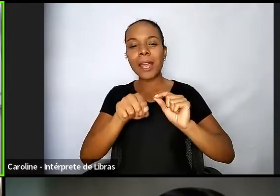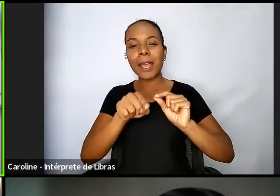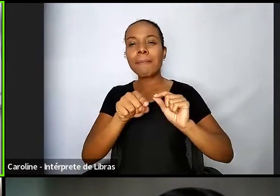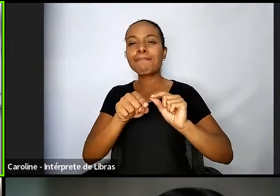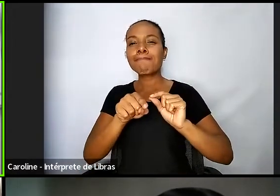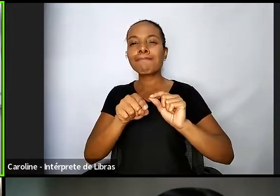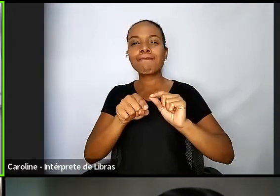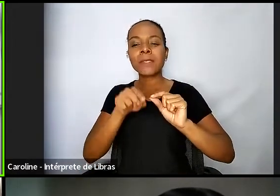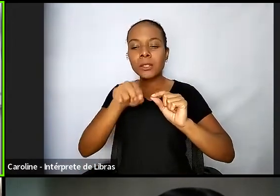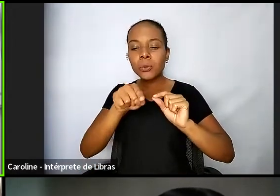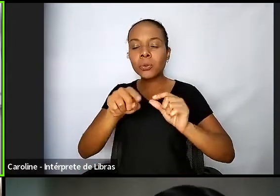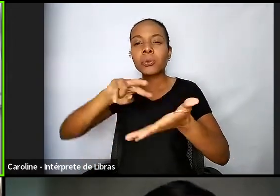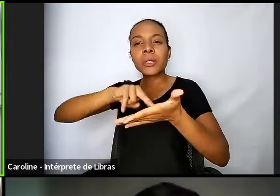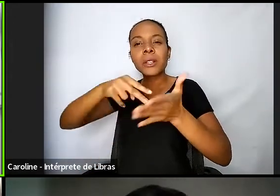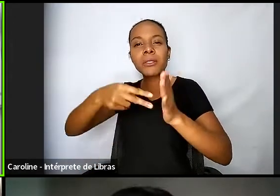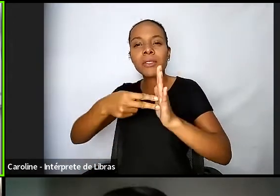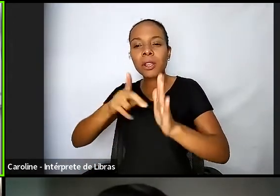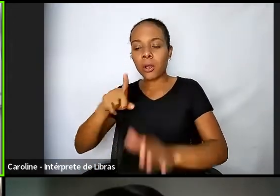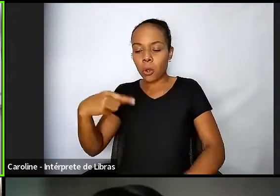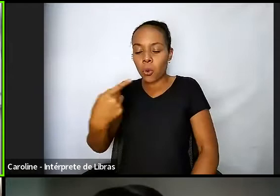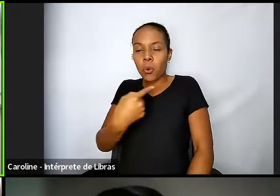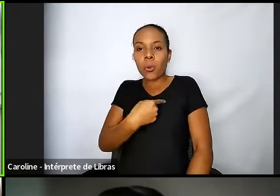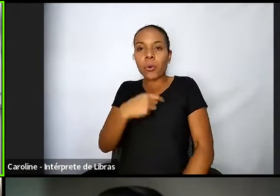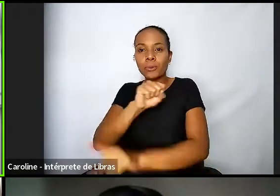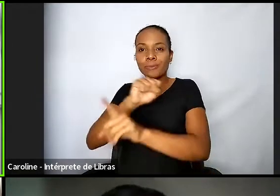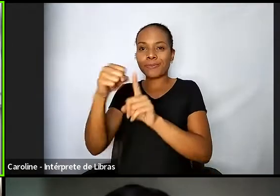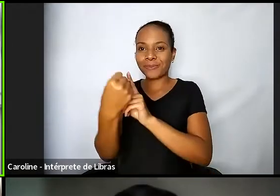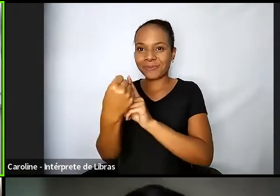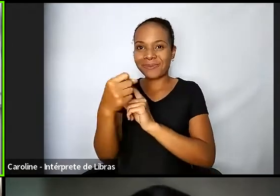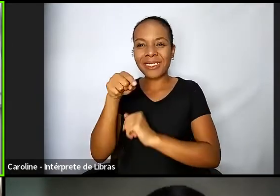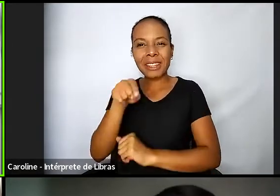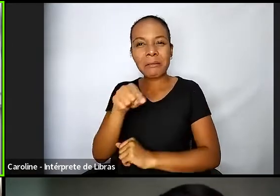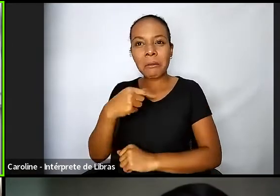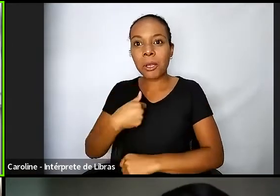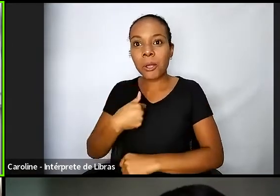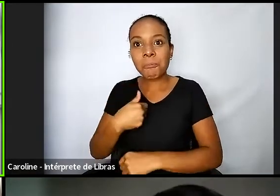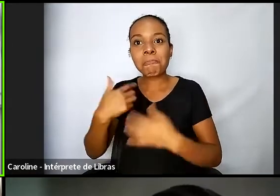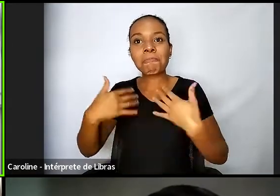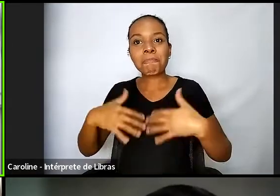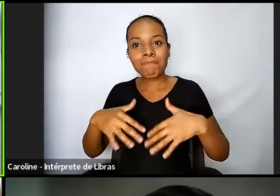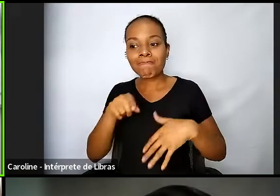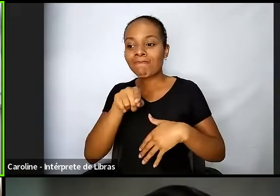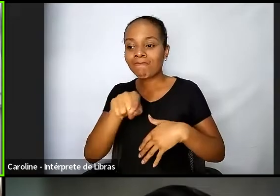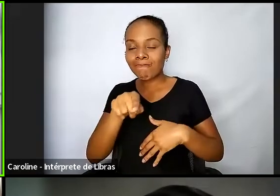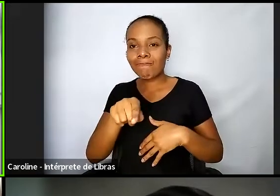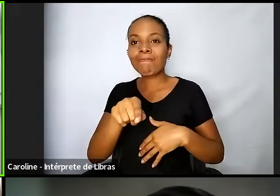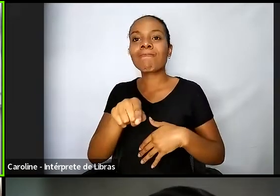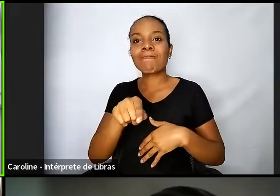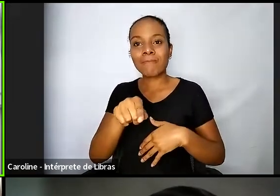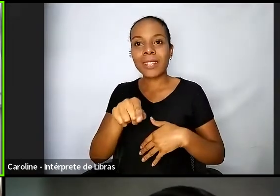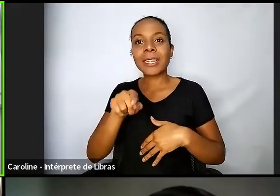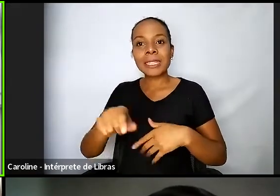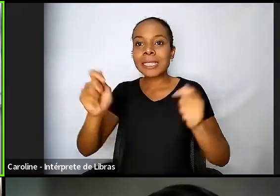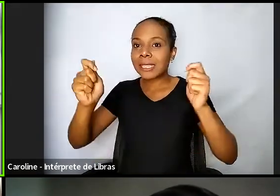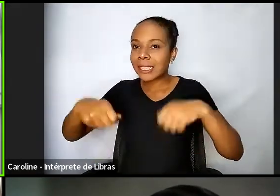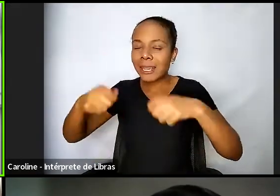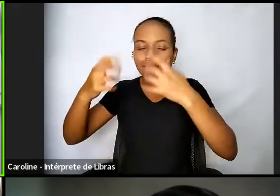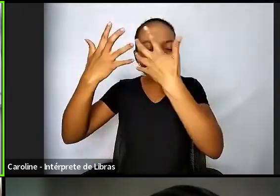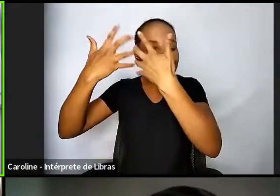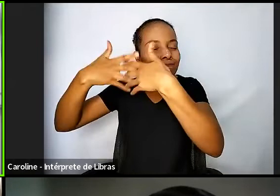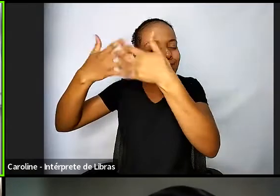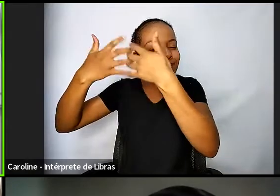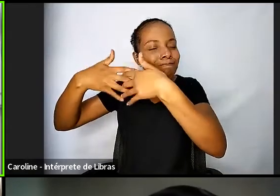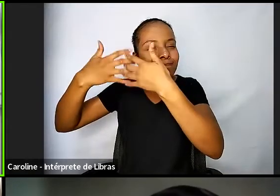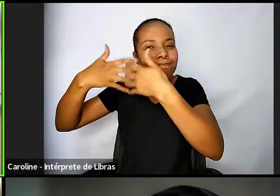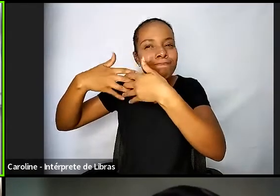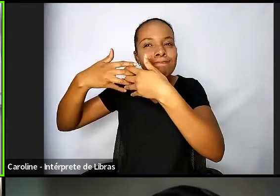análise eu ia parar nessa frase porque ela dá para a gente refletir bastante e